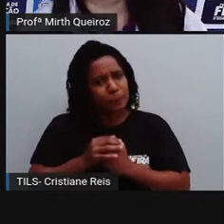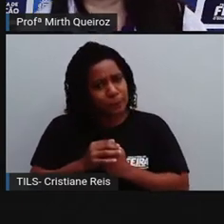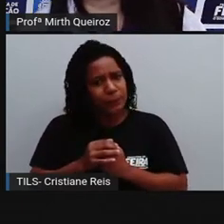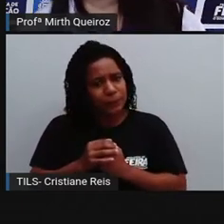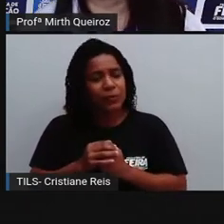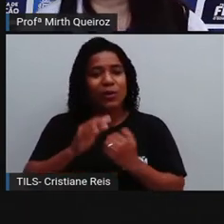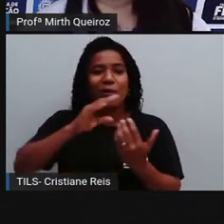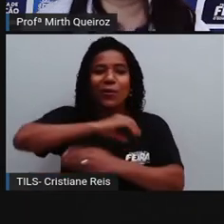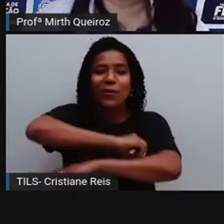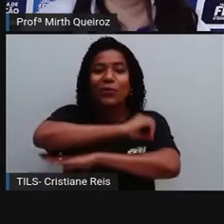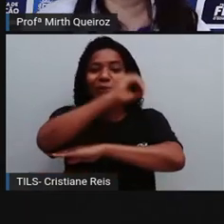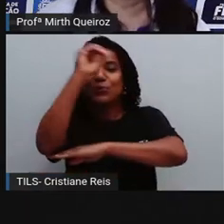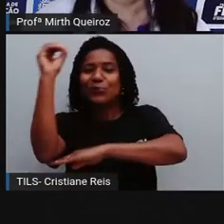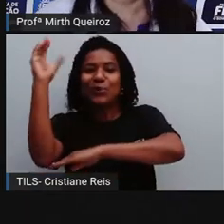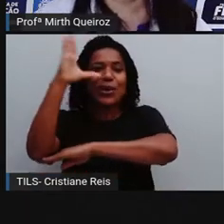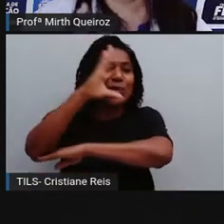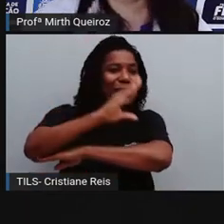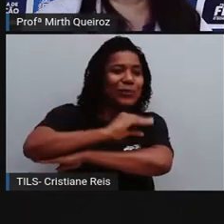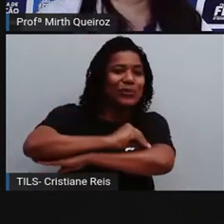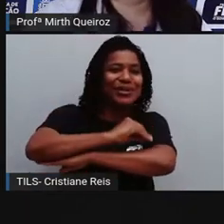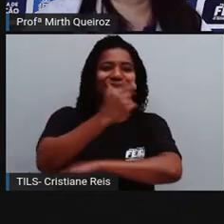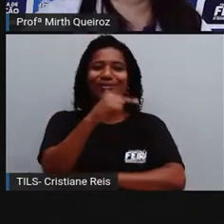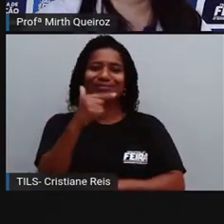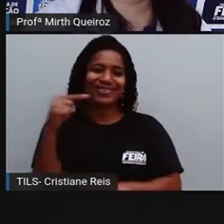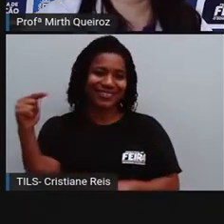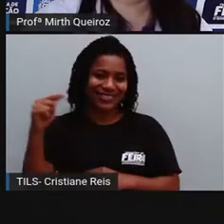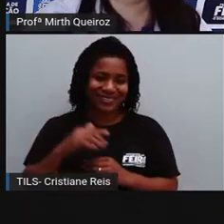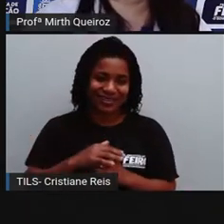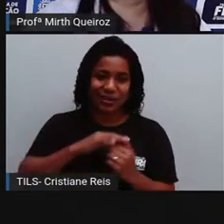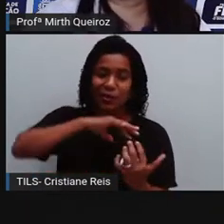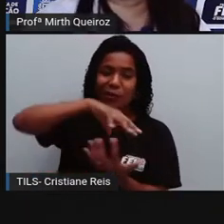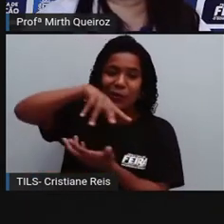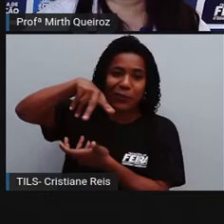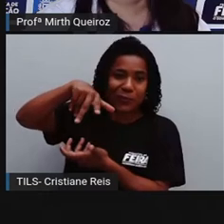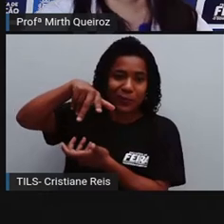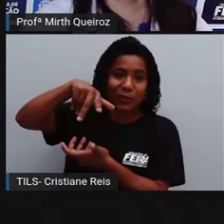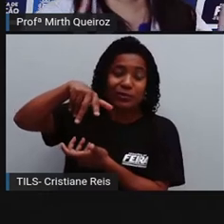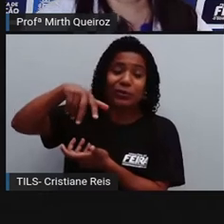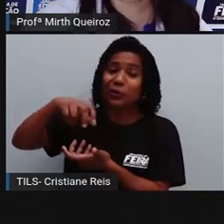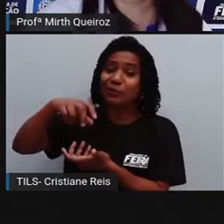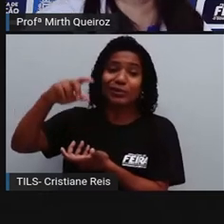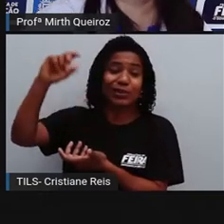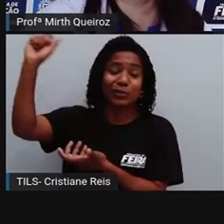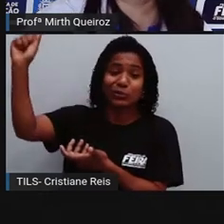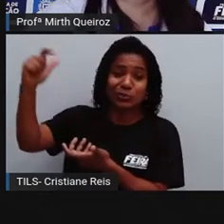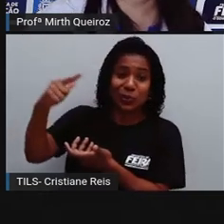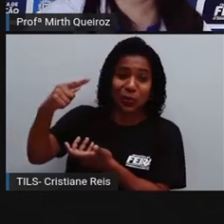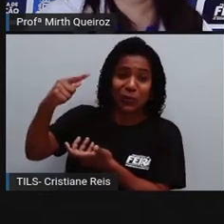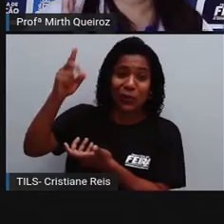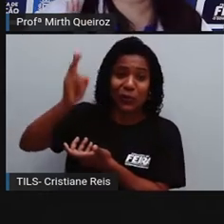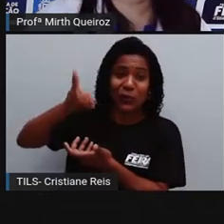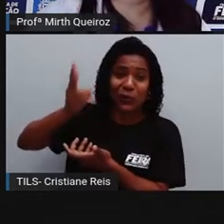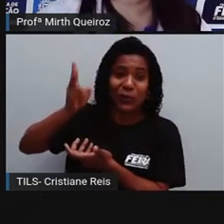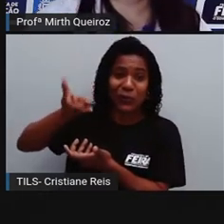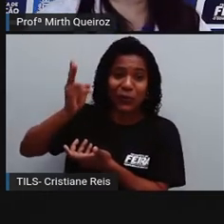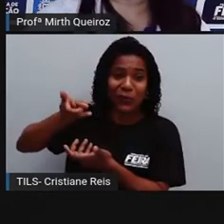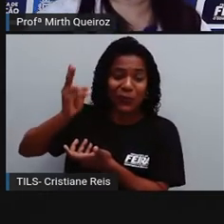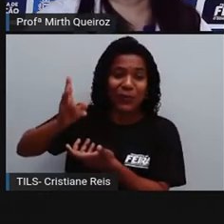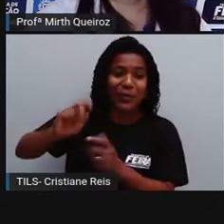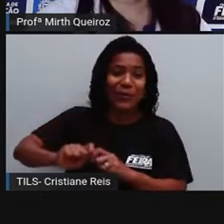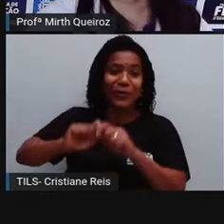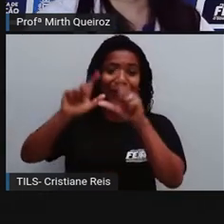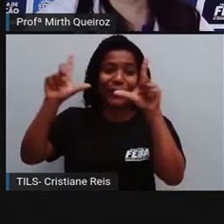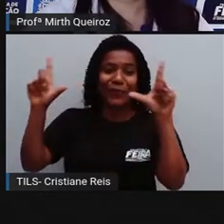Nós não teríamos o dia e a noite. Em um lado do planeta seria sempre dia. E no outro lado do planeta seria sempre